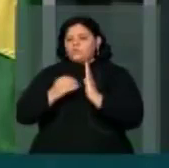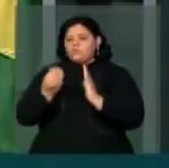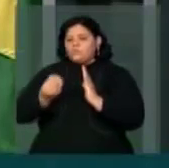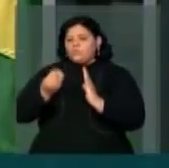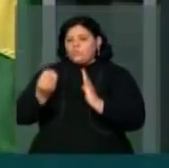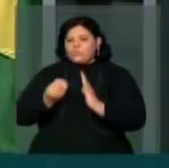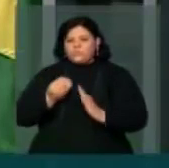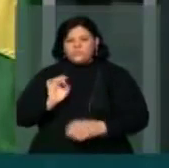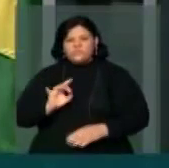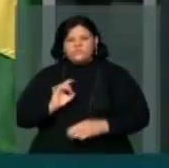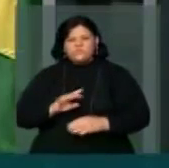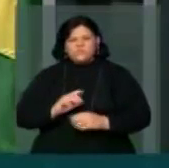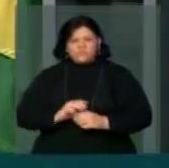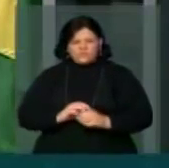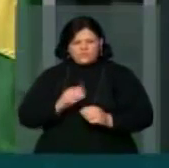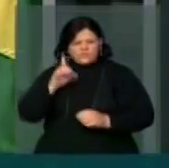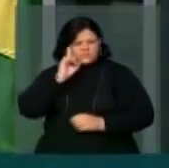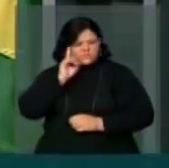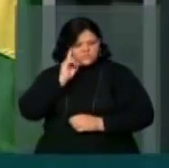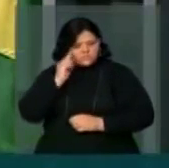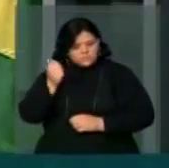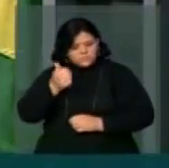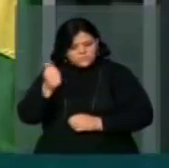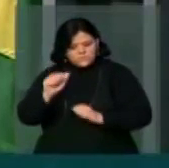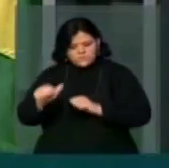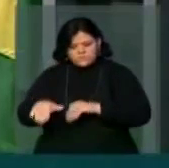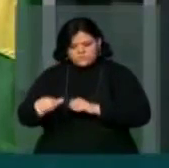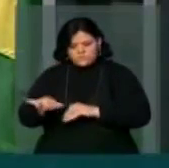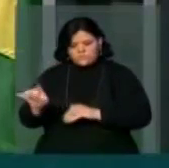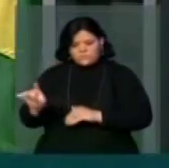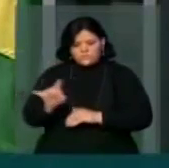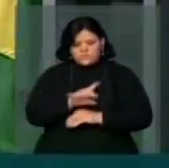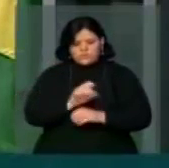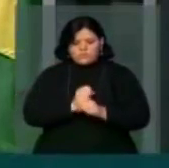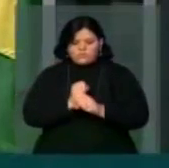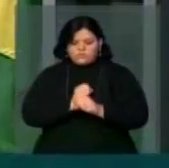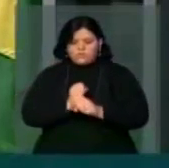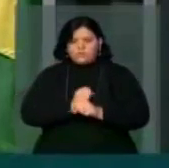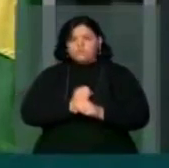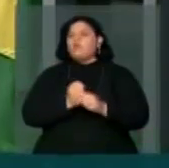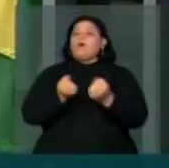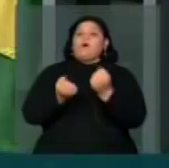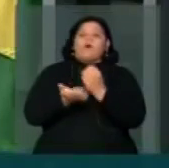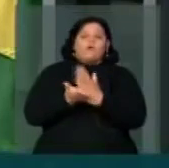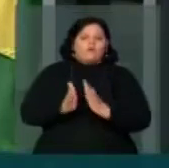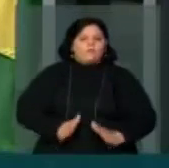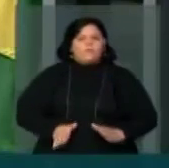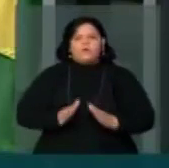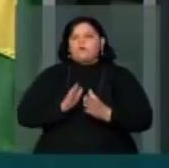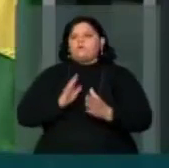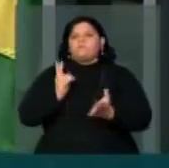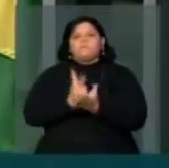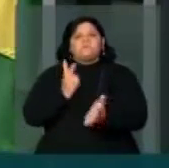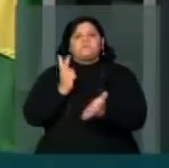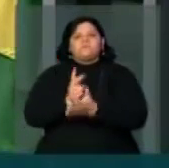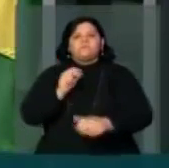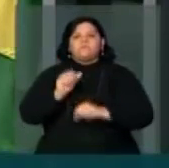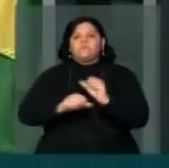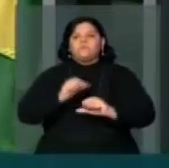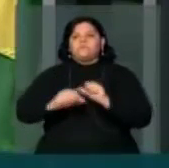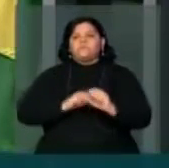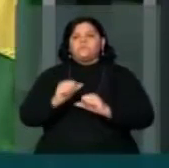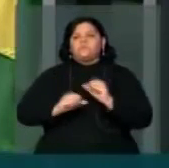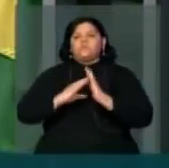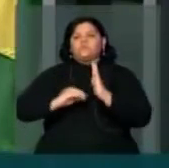somente a partir de 1º de setembro de cada ano, acabando com a farra da mudança do modelo em